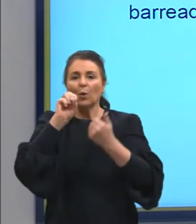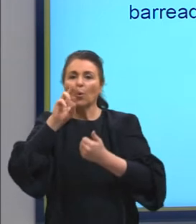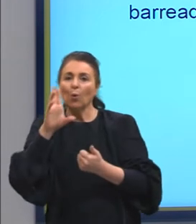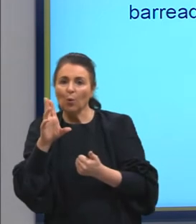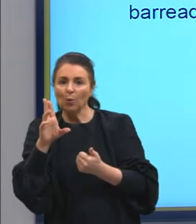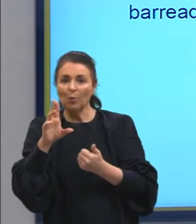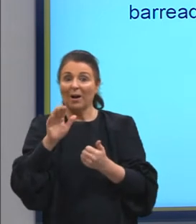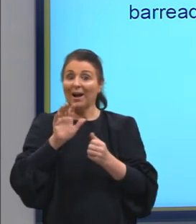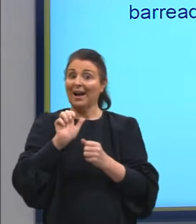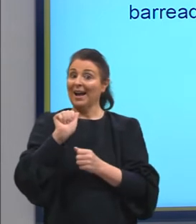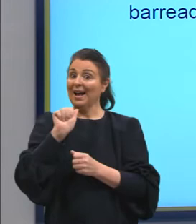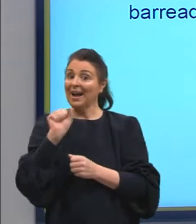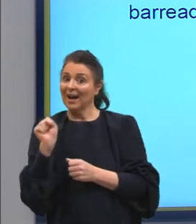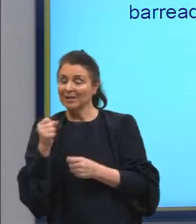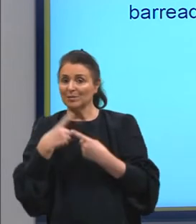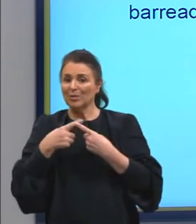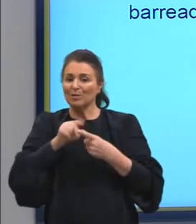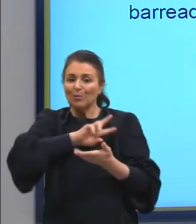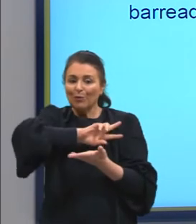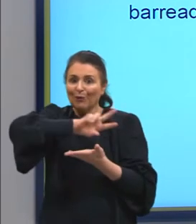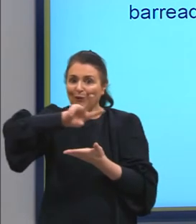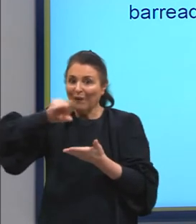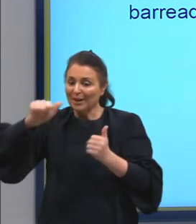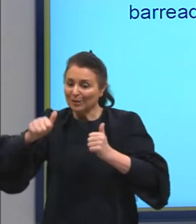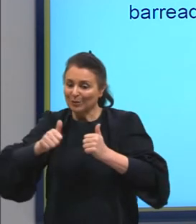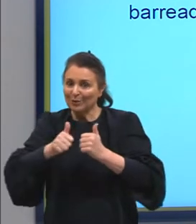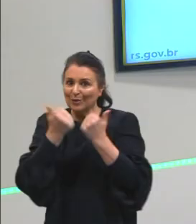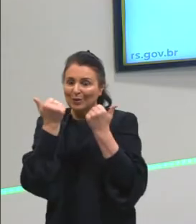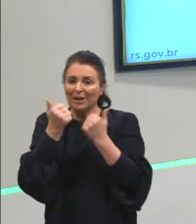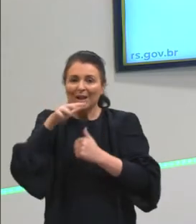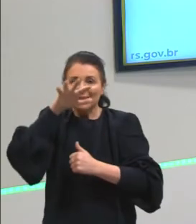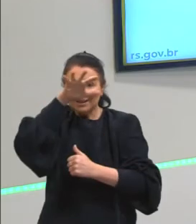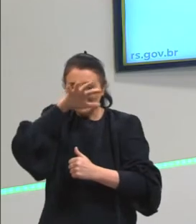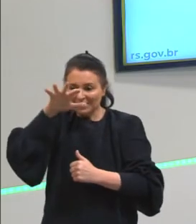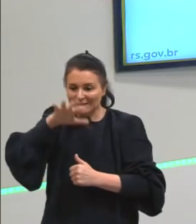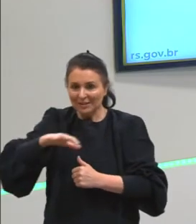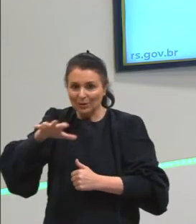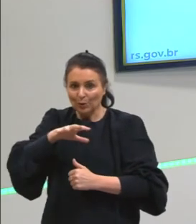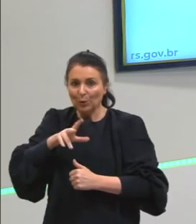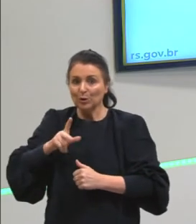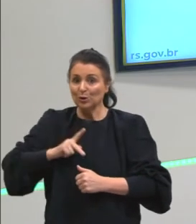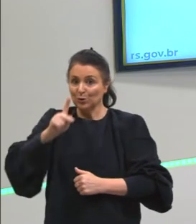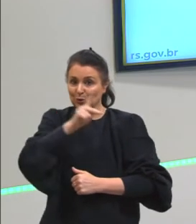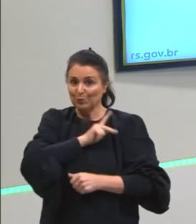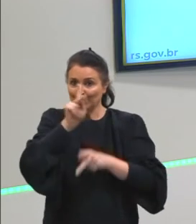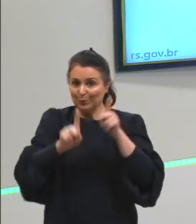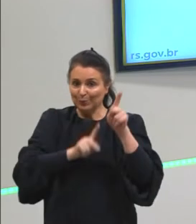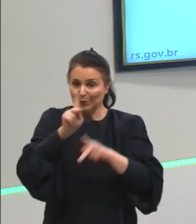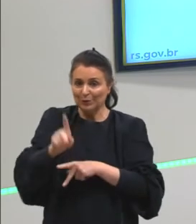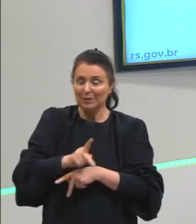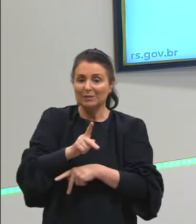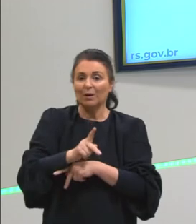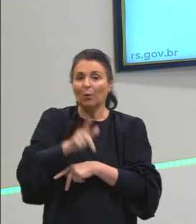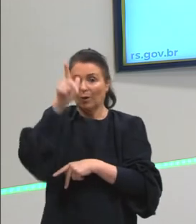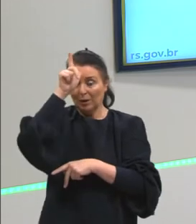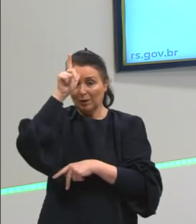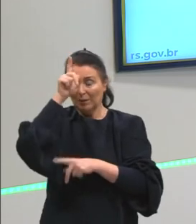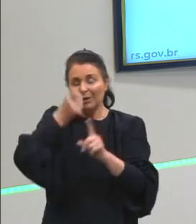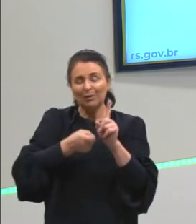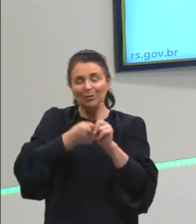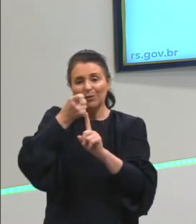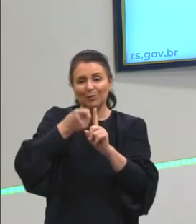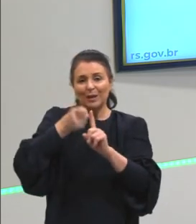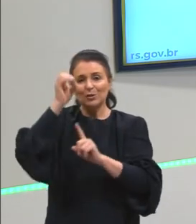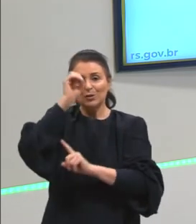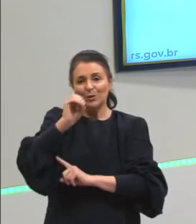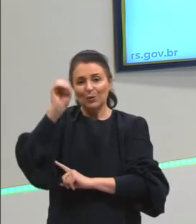Oktoberfestes, são várias nas regiões de colonização alemã. Mês de outubro, olha